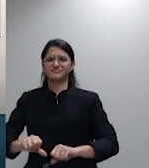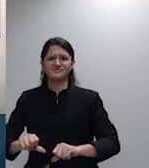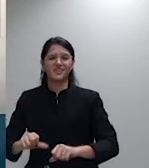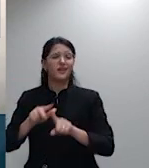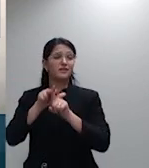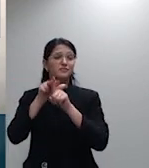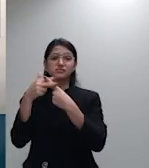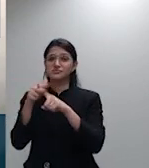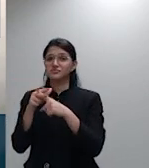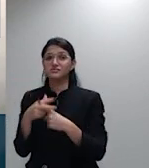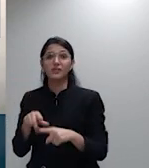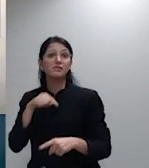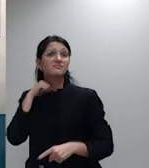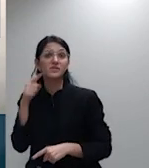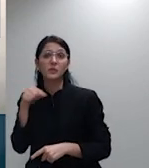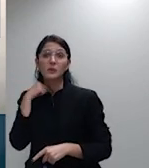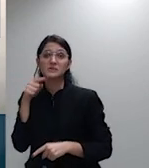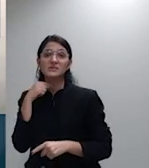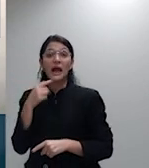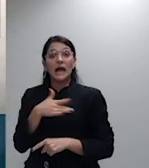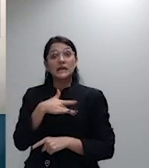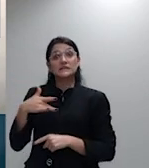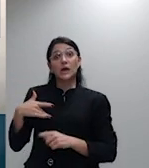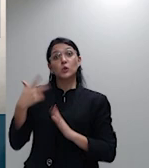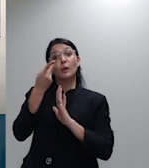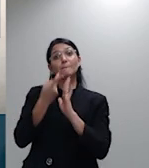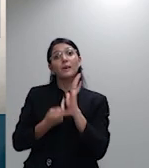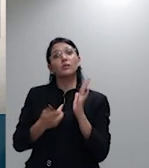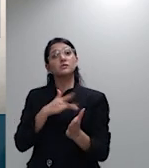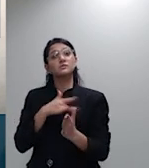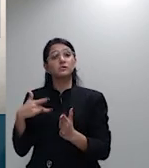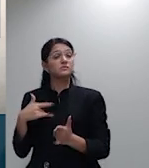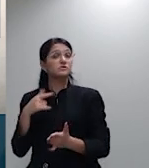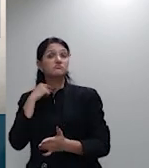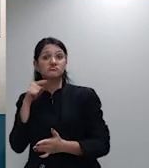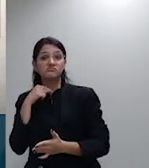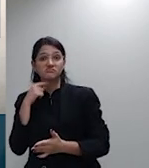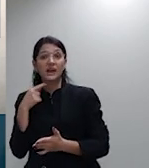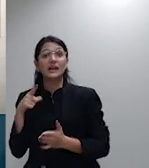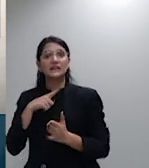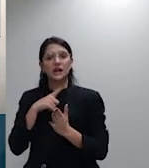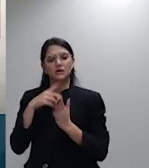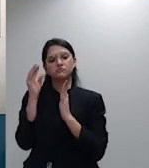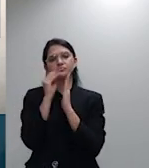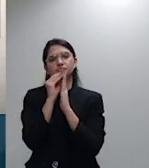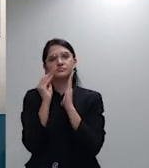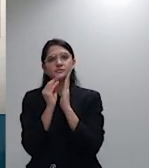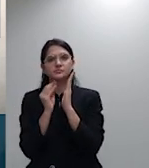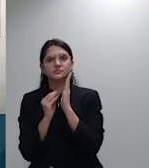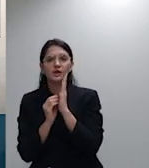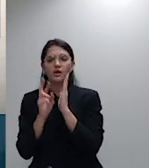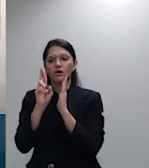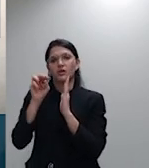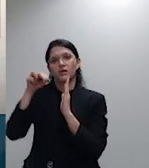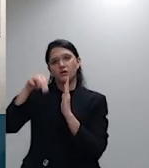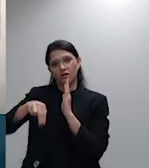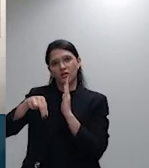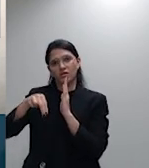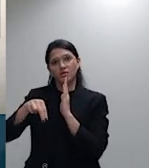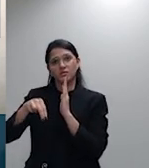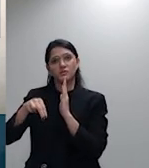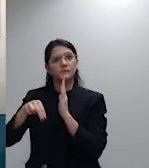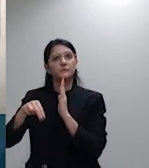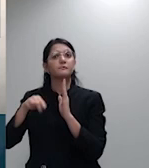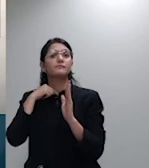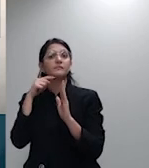saúde os critérios estipulados pela RN que o preço da última faixa etária não pode ser 6 vezes superior ao da